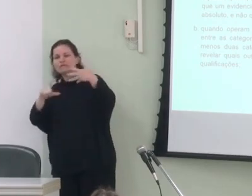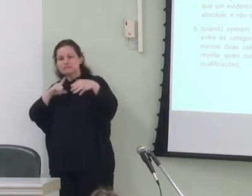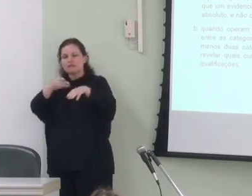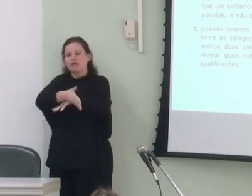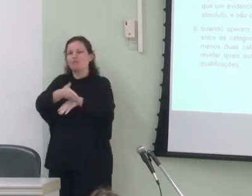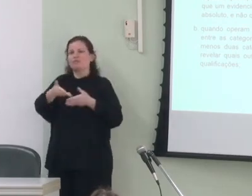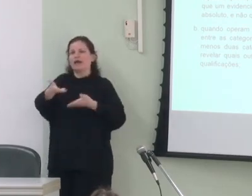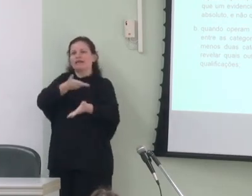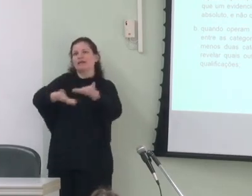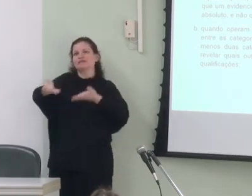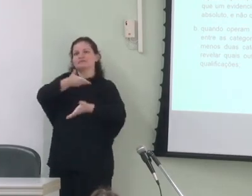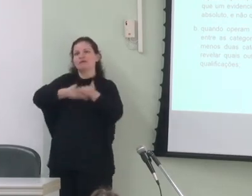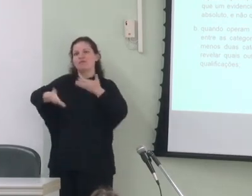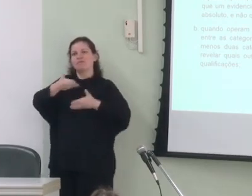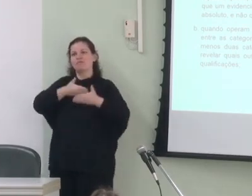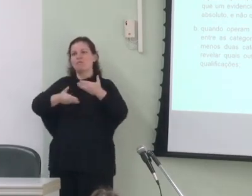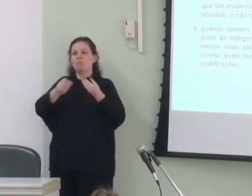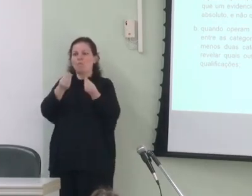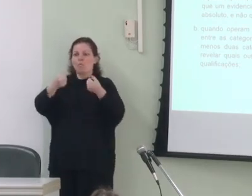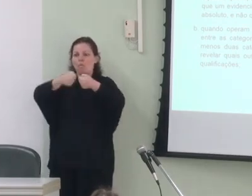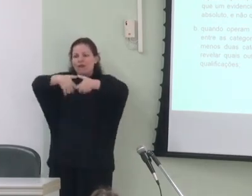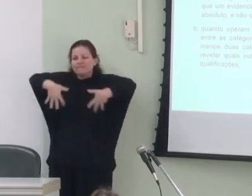na interação entre essas qualificações.